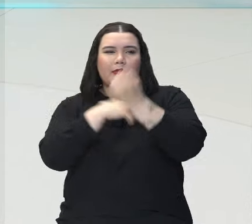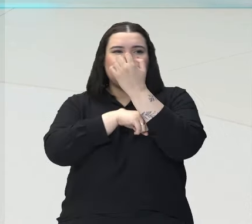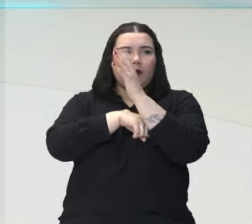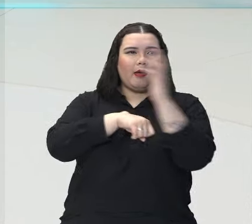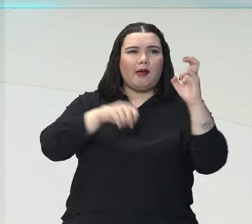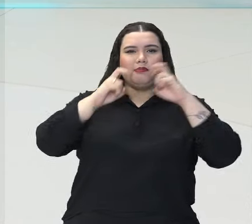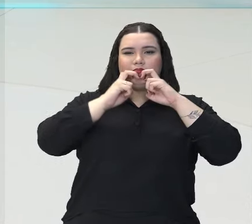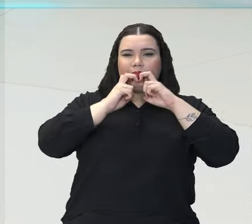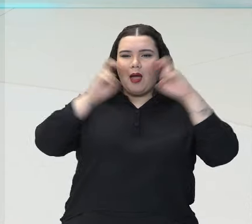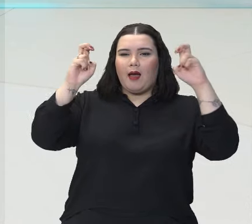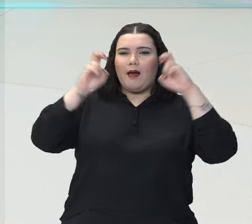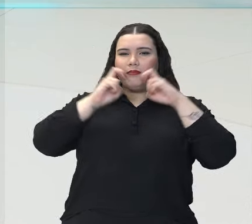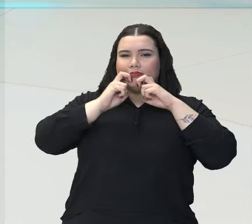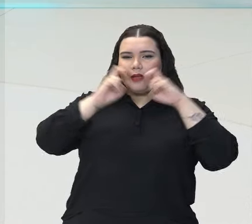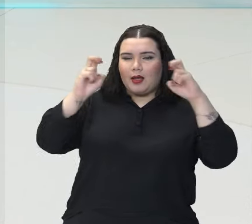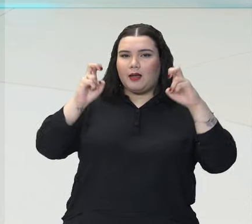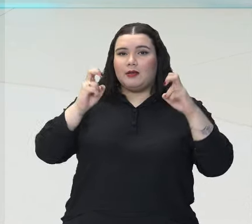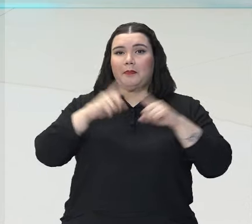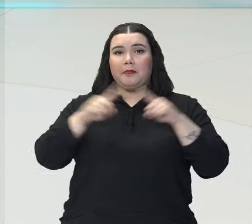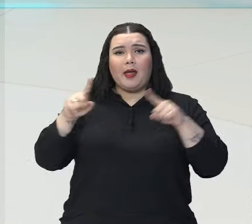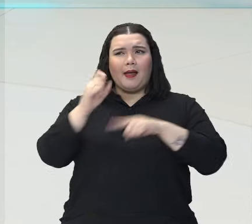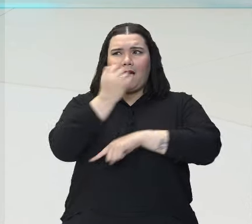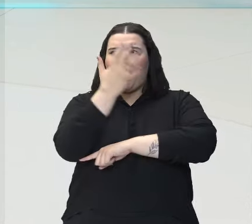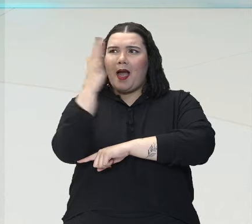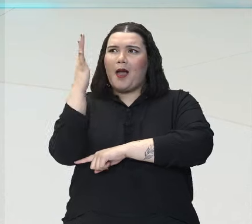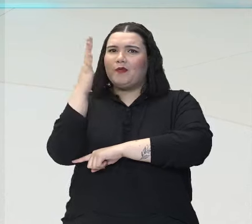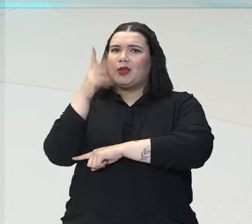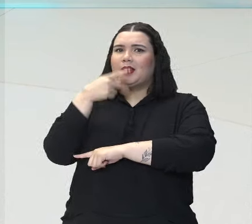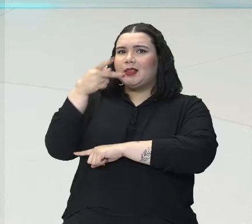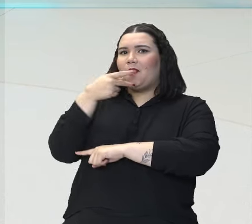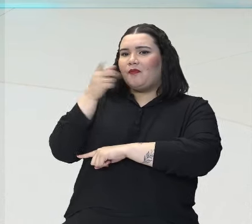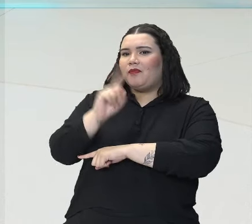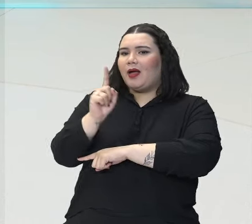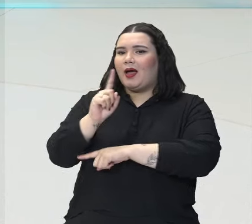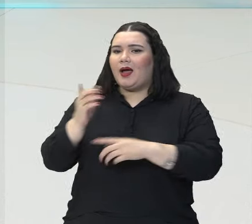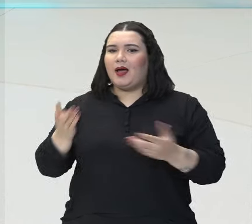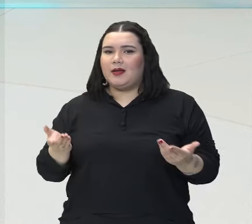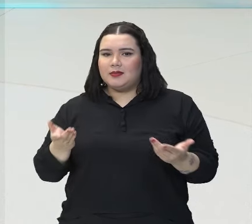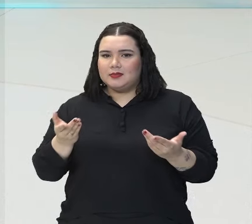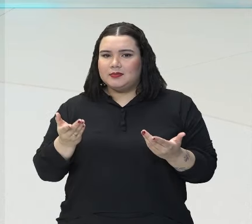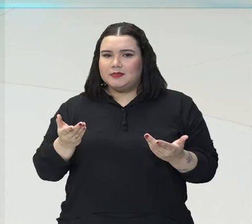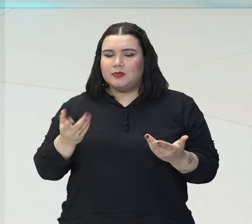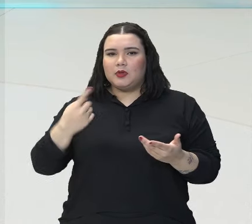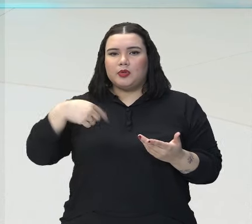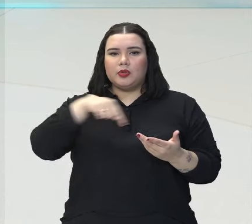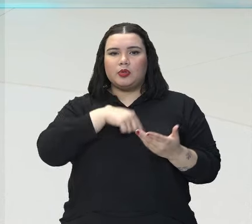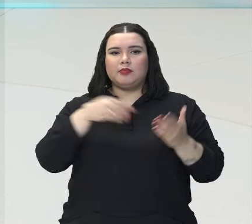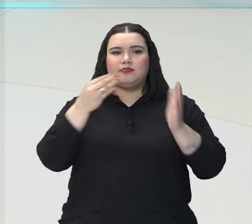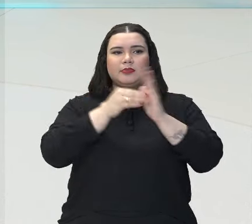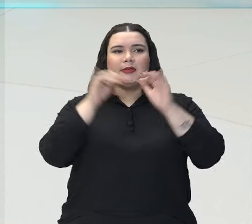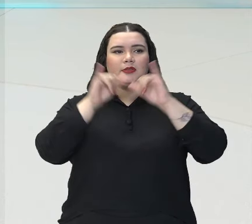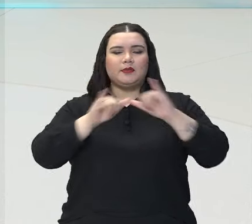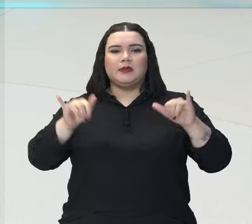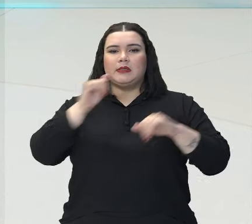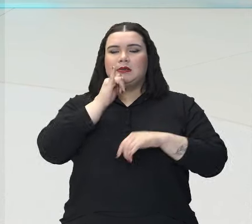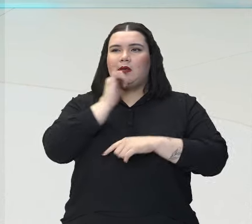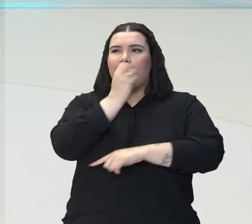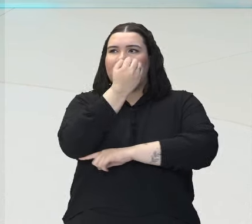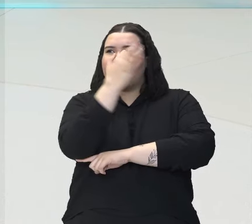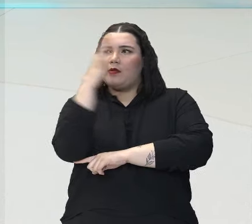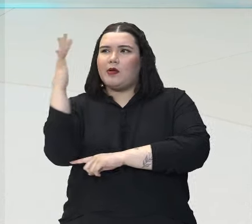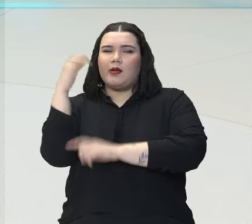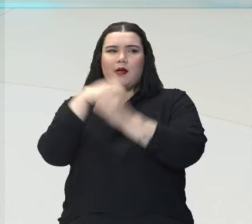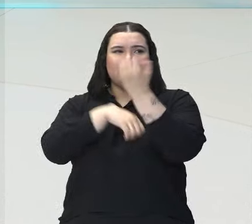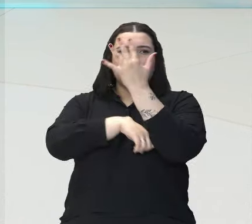A floresta clamando, ela não fala. Mas a gente fala, olha, a floresta está clamando porque estão destruindo.